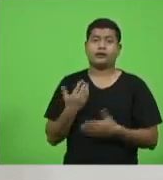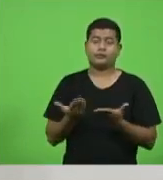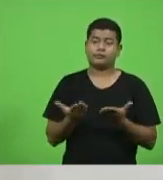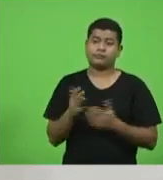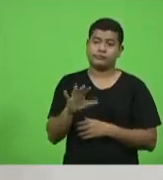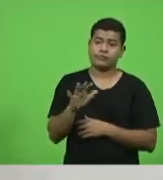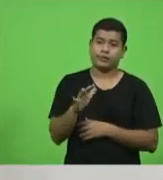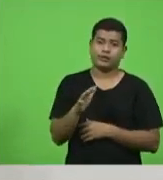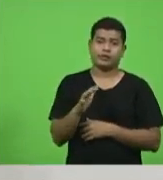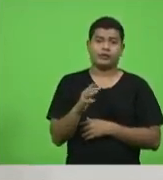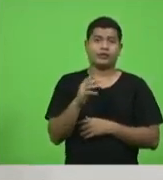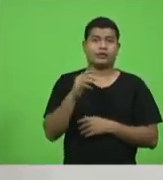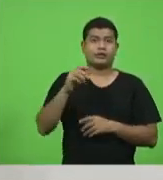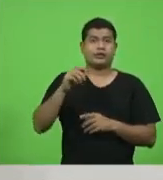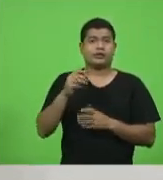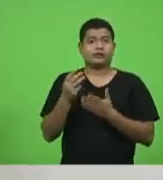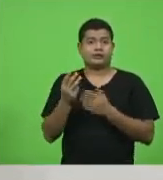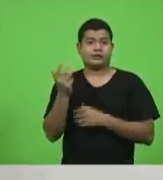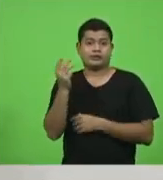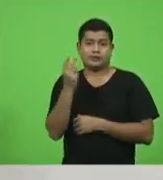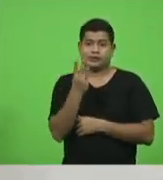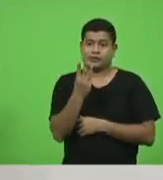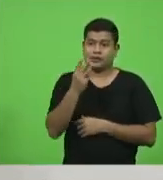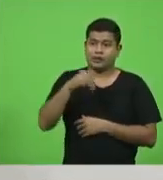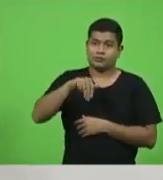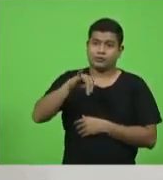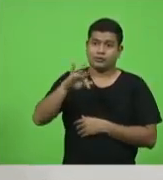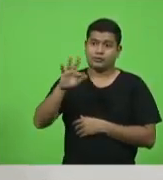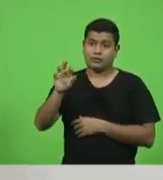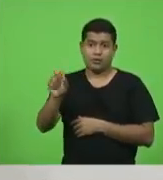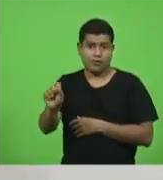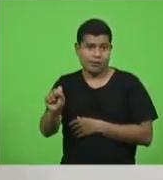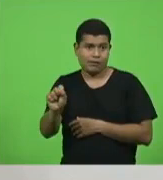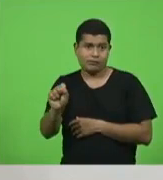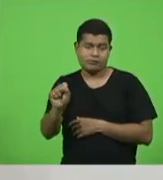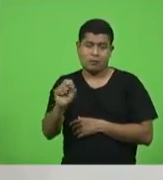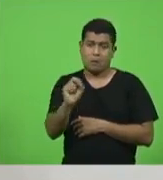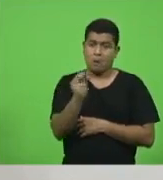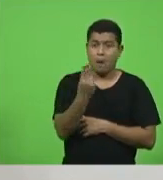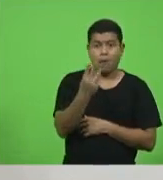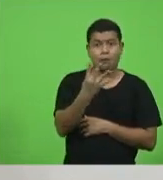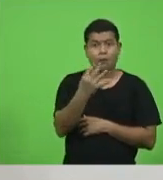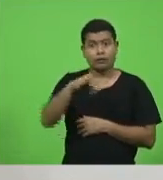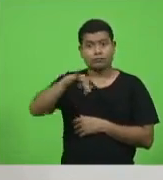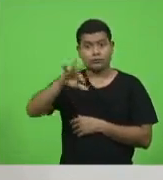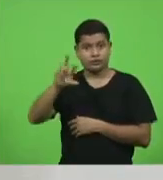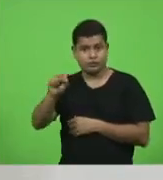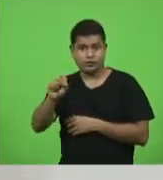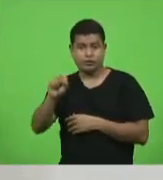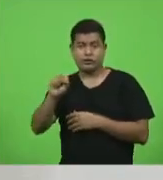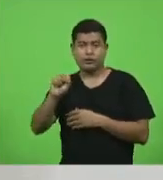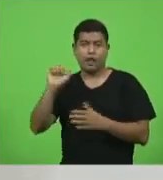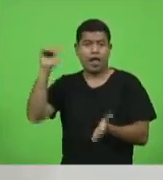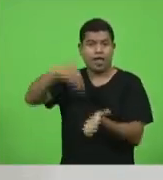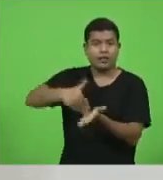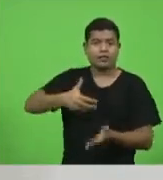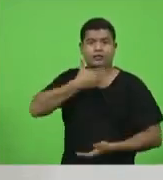máximo 3, 4 milhões de catarinenses vacinados até dezembro se temos 8 milhões vão faltar 4 milhões